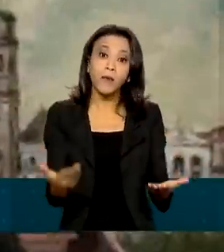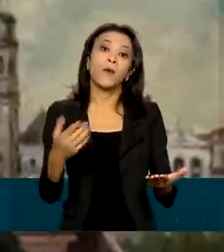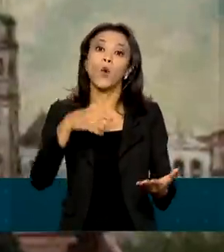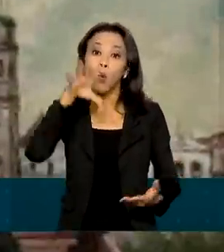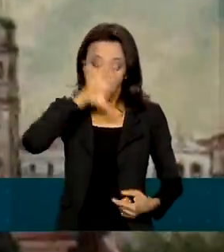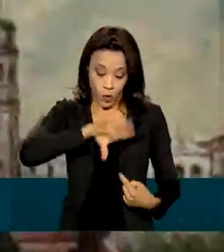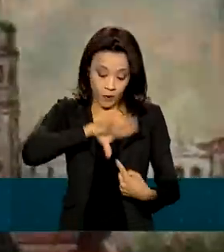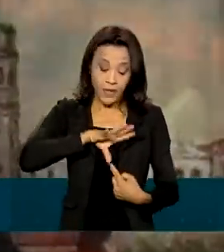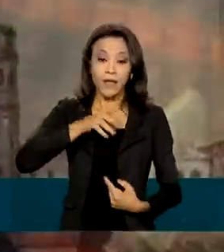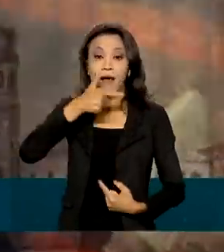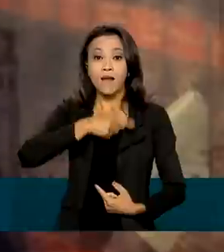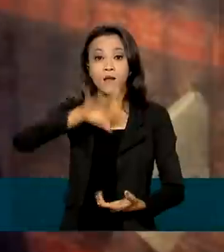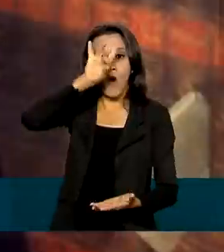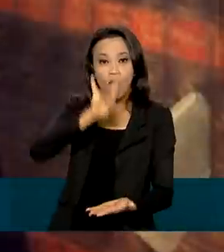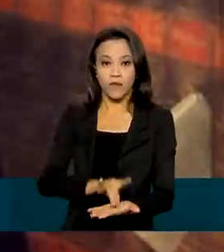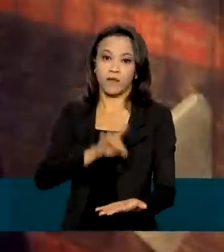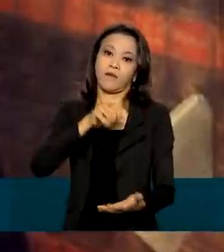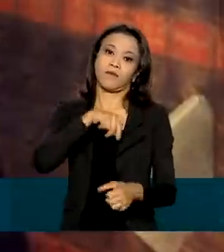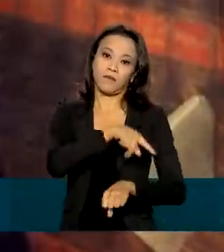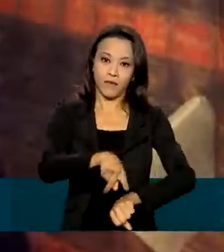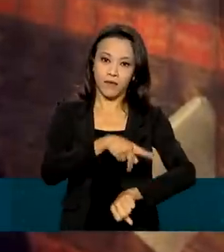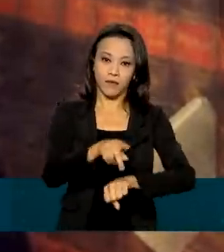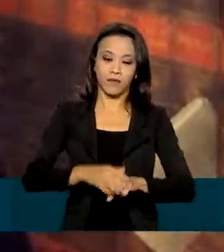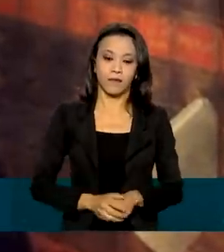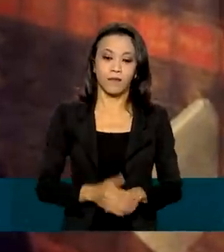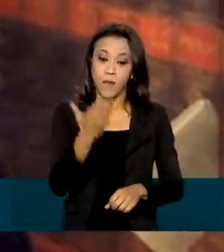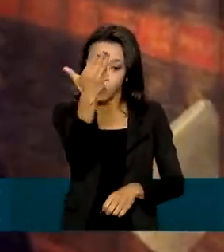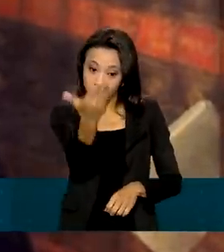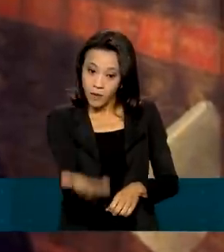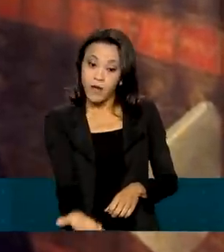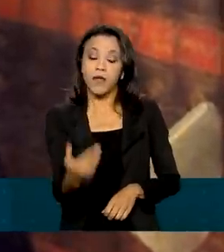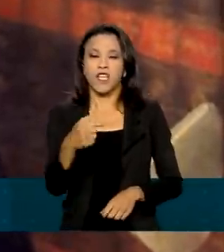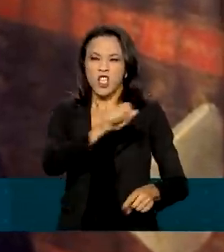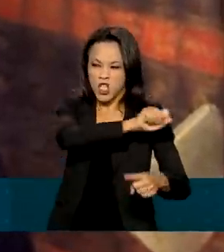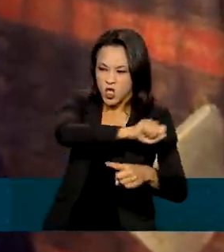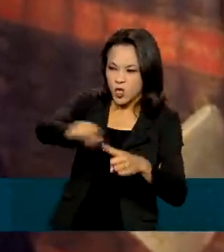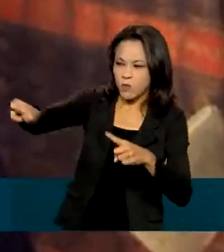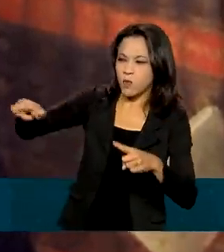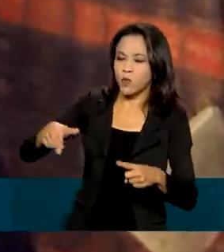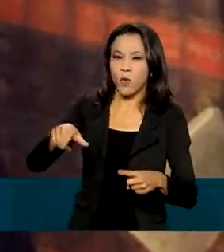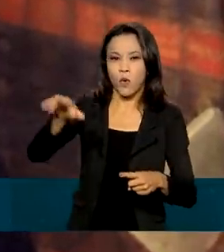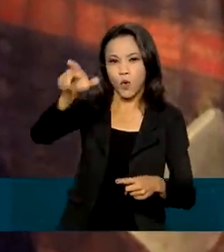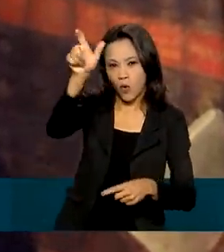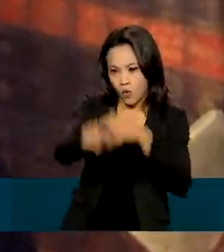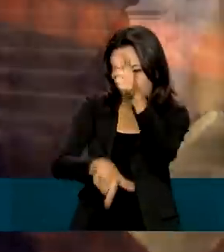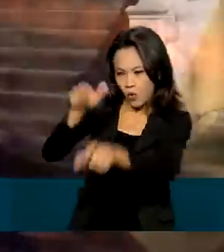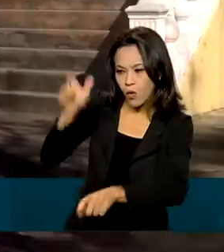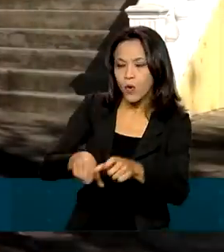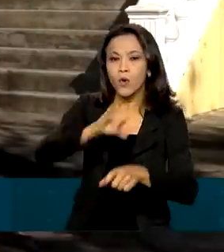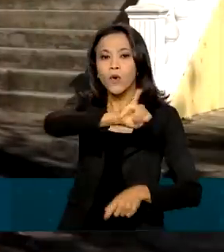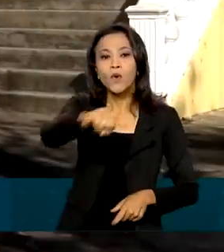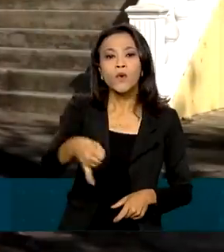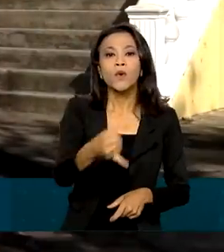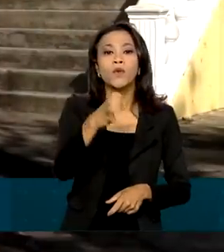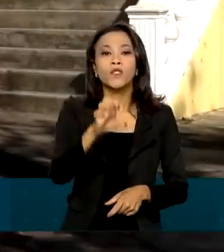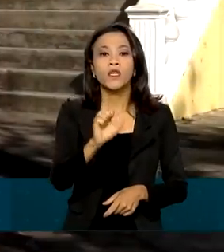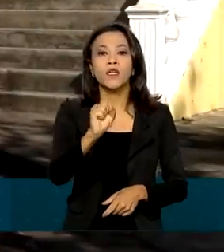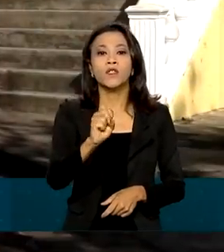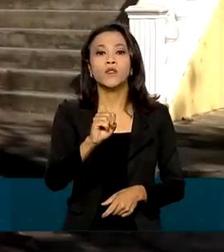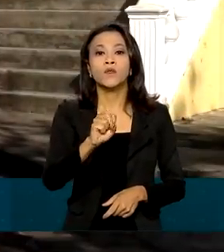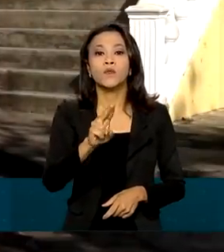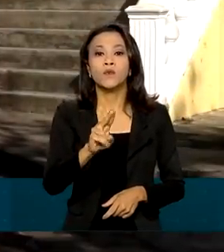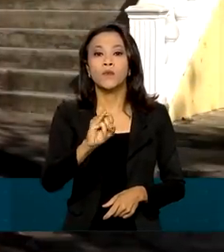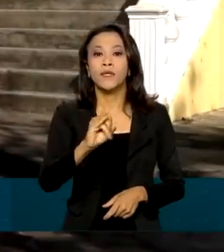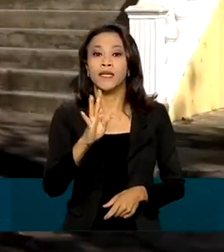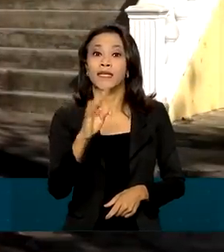língua oficial do país. Quando ele fez a expulsão dos jesuítas, não havia um elemento unificador da nacionalidade que